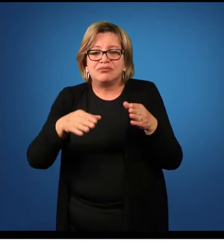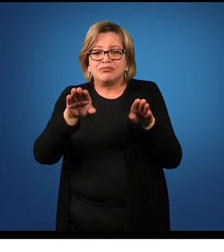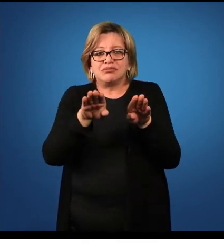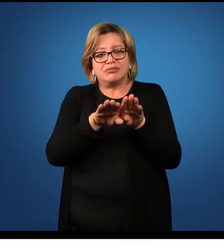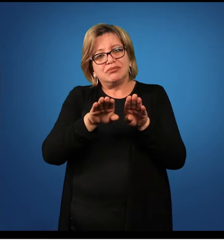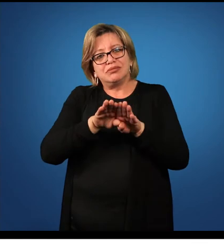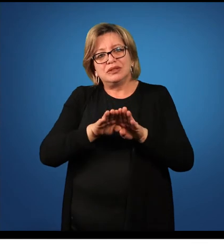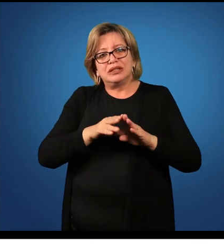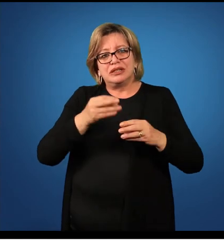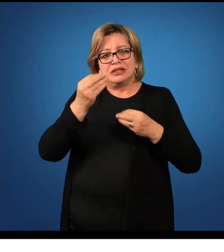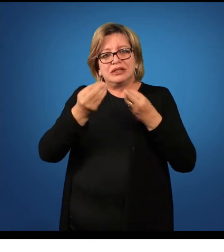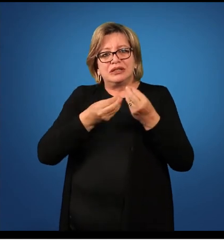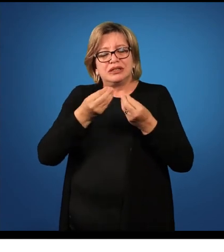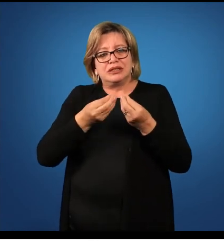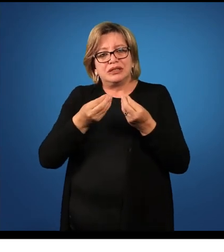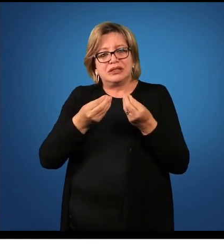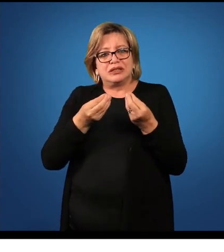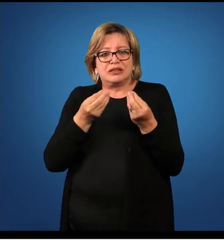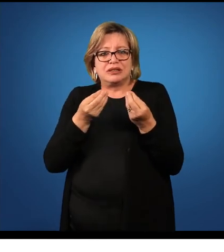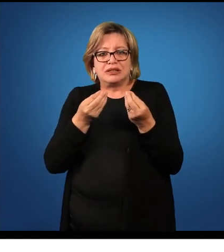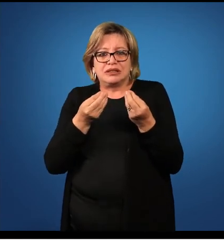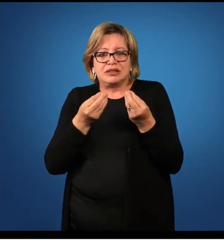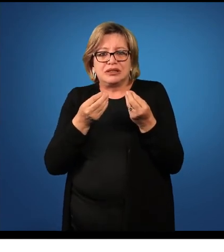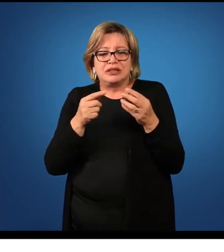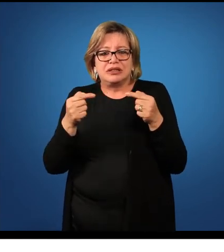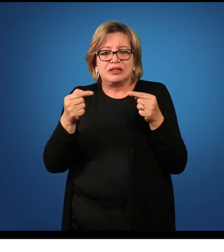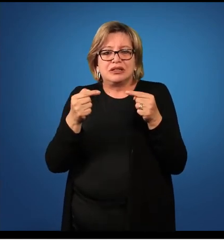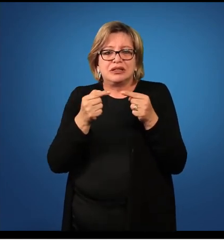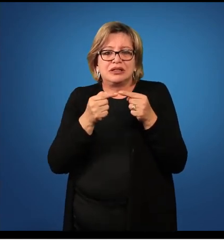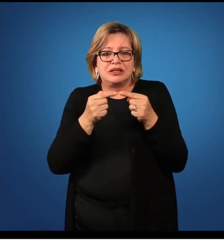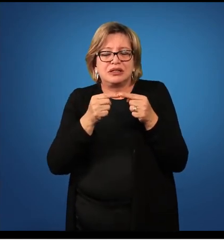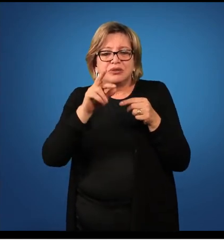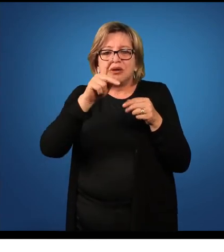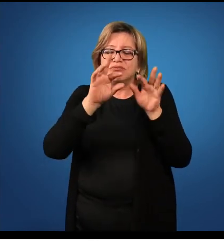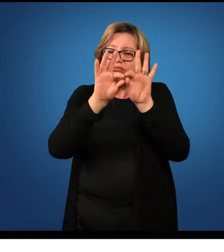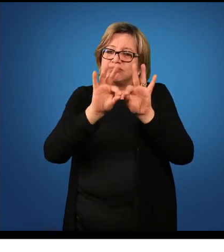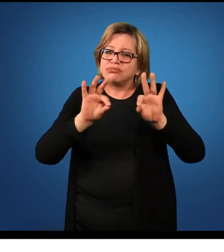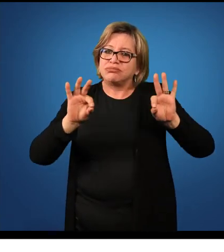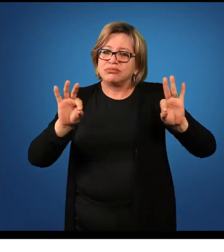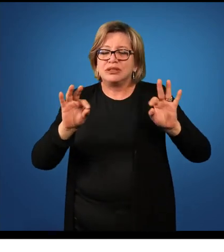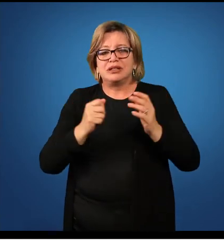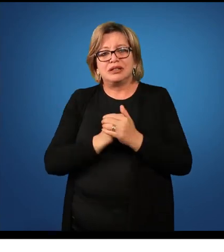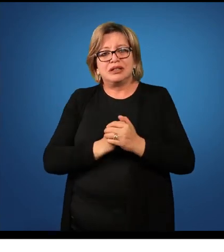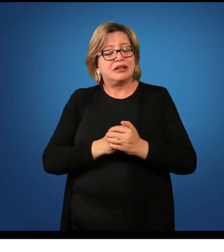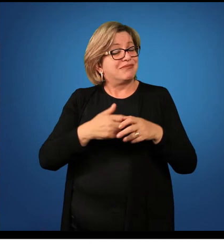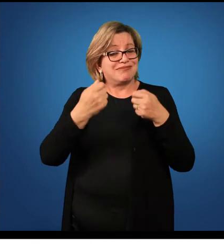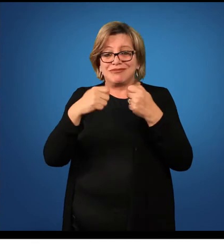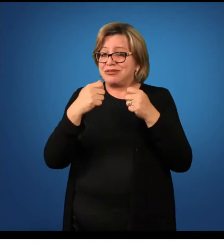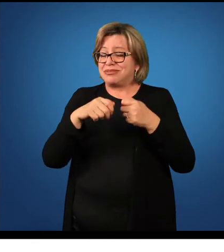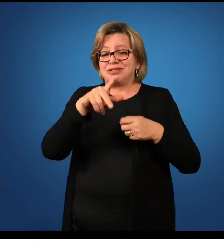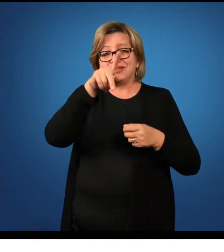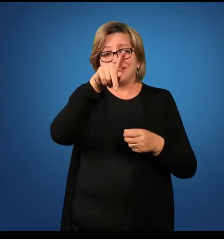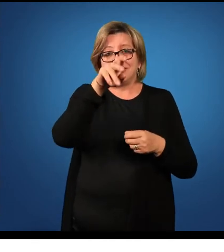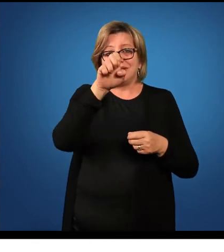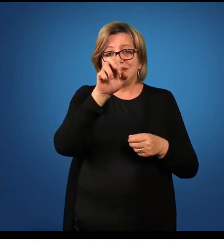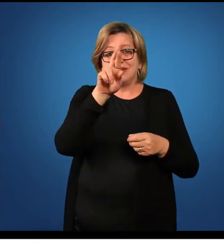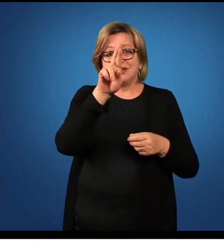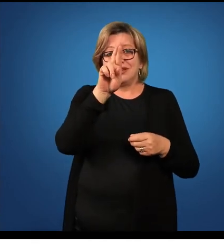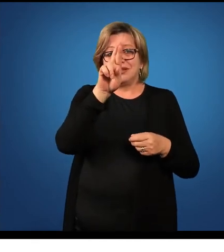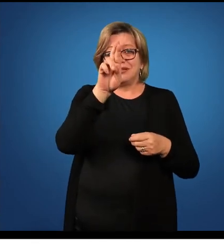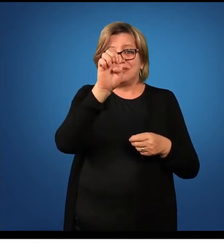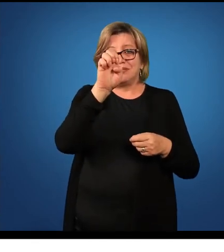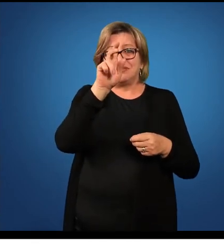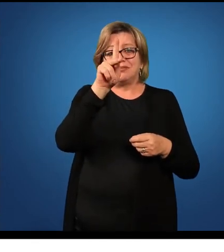com o caso ablativo simples. Veja, o adjunto adverbial de